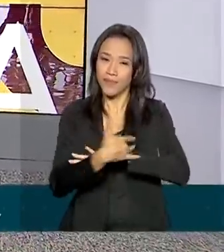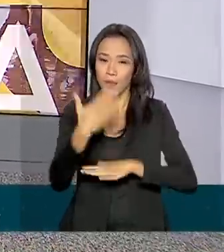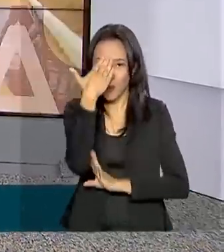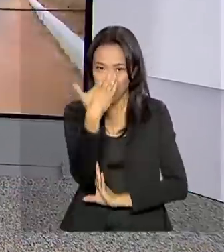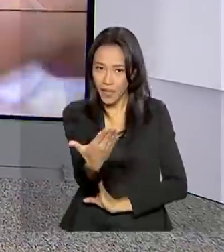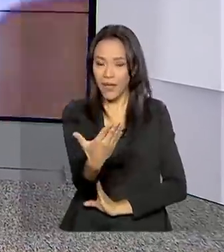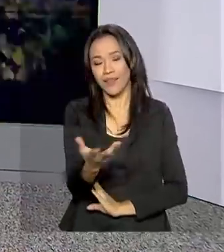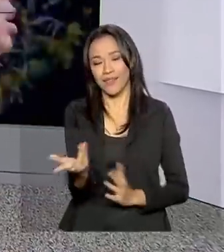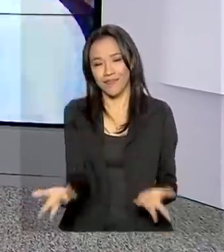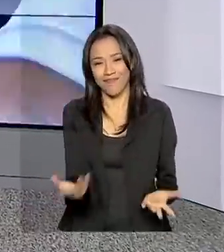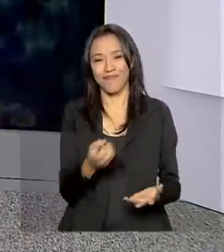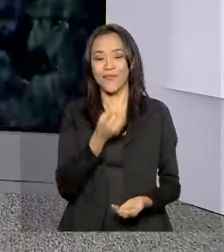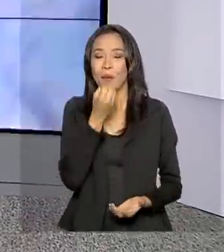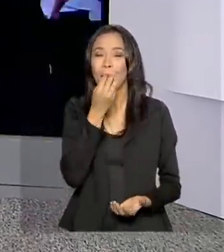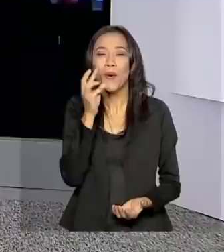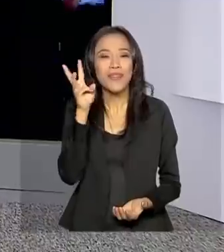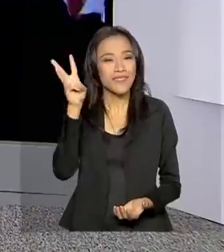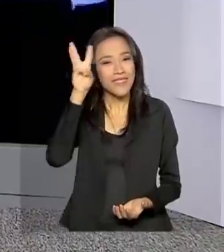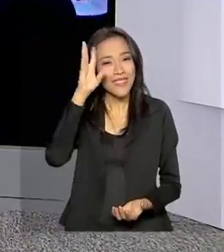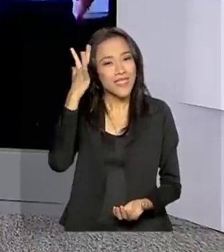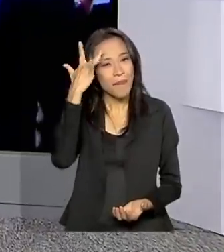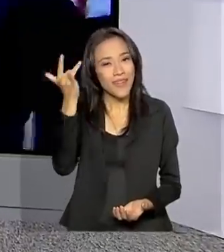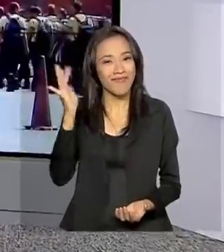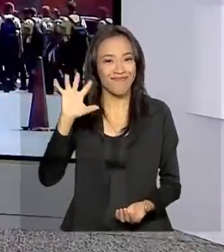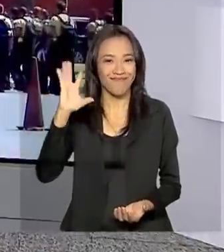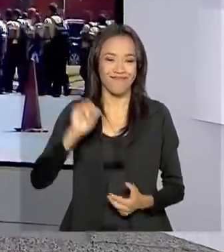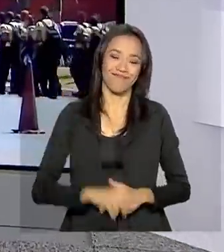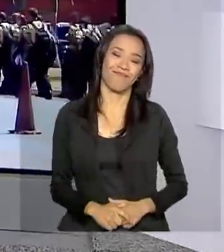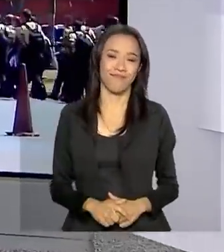Obrigada pela companhia, boa terça. Até amanhã. Tchau.